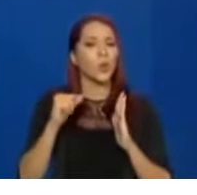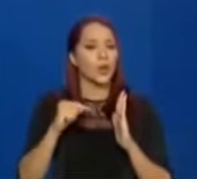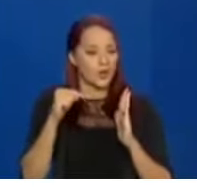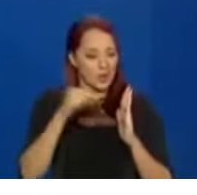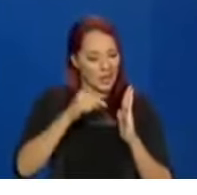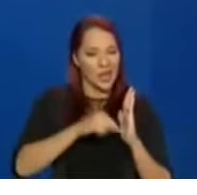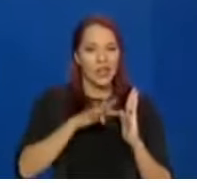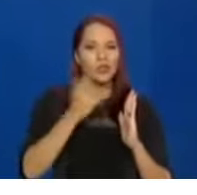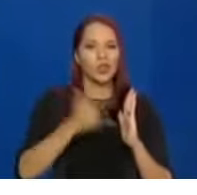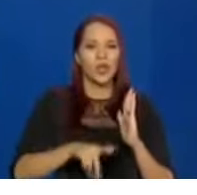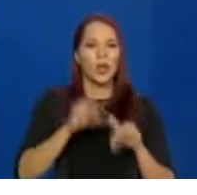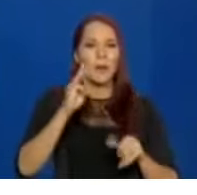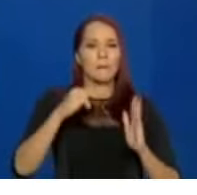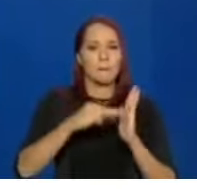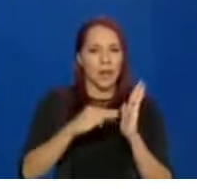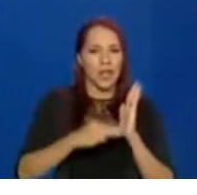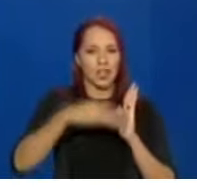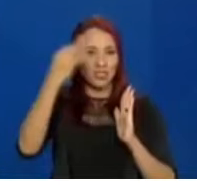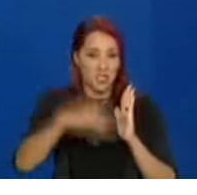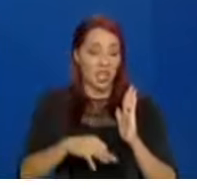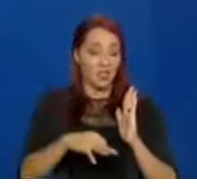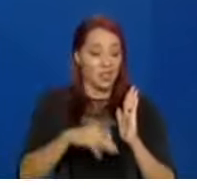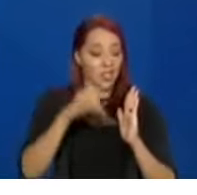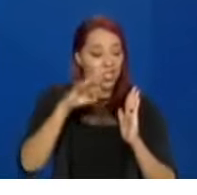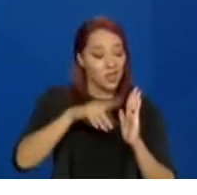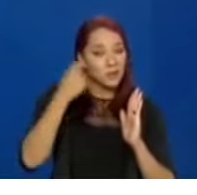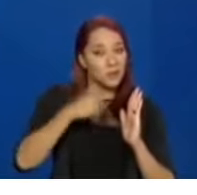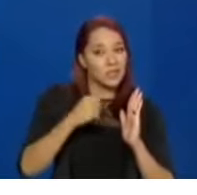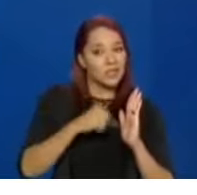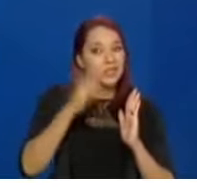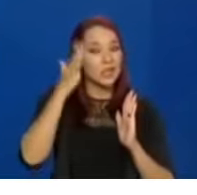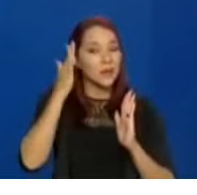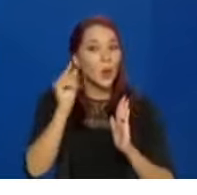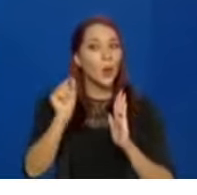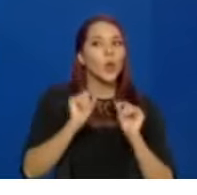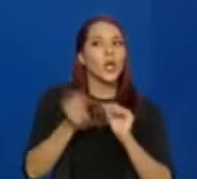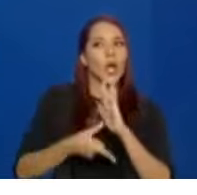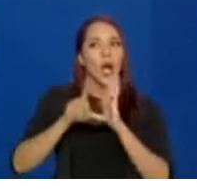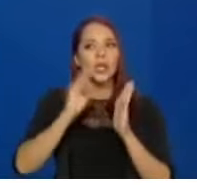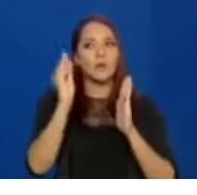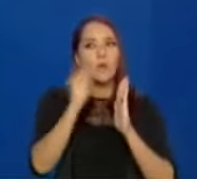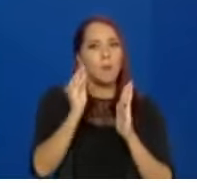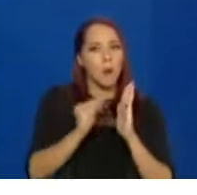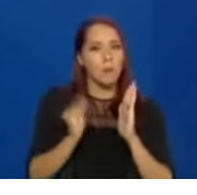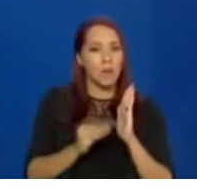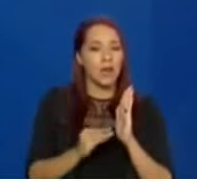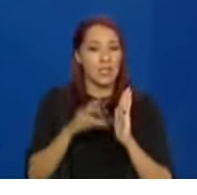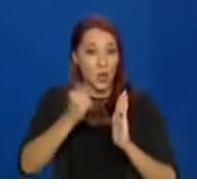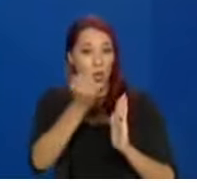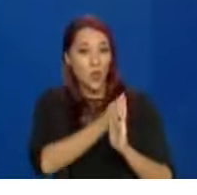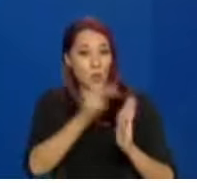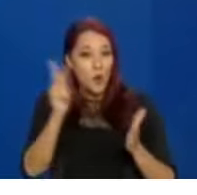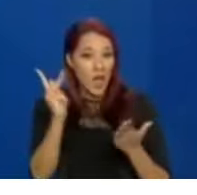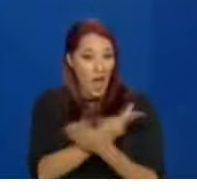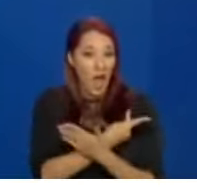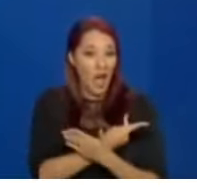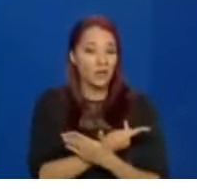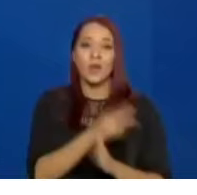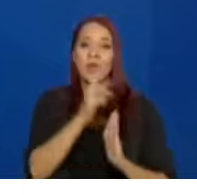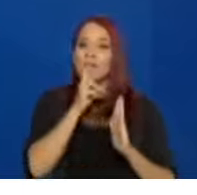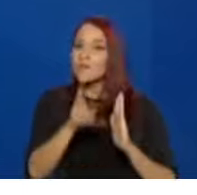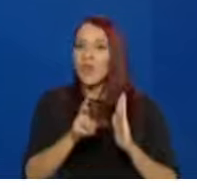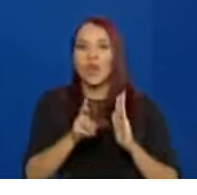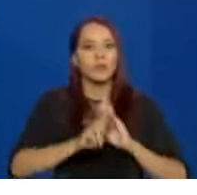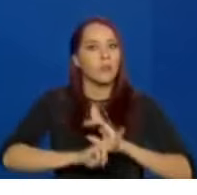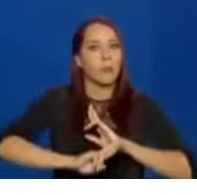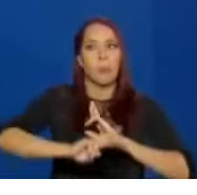o modelo não seja metodologicamente correto, mas ele depende das premissas que você coloca nele. Se você botar número errado, o resultado pode sair